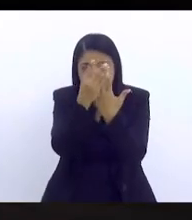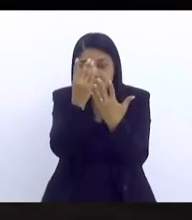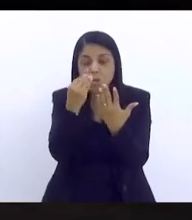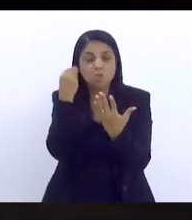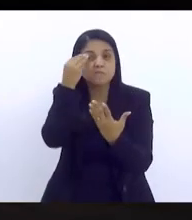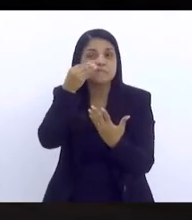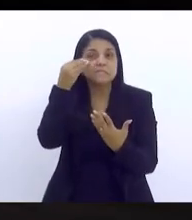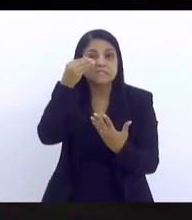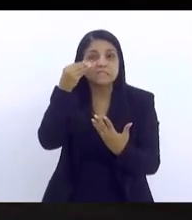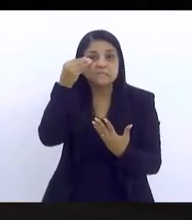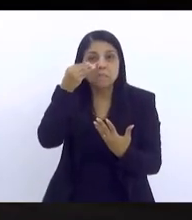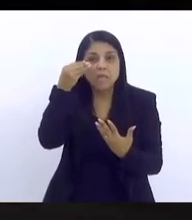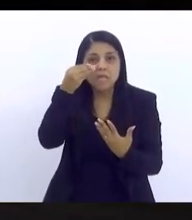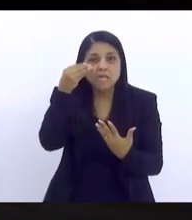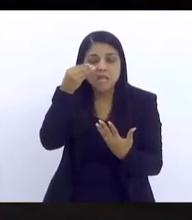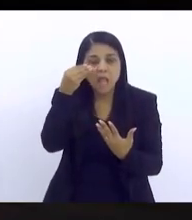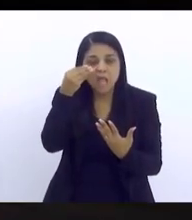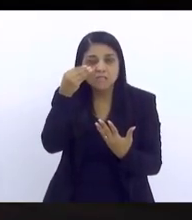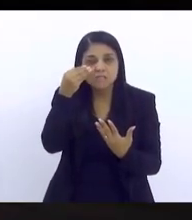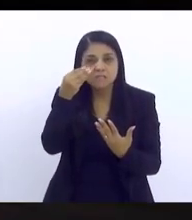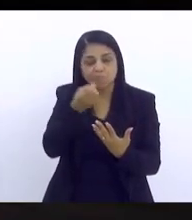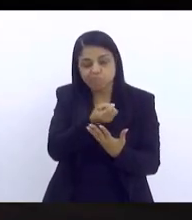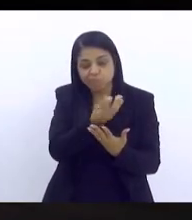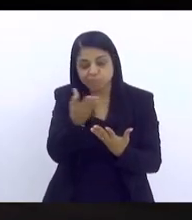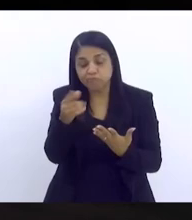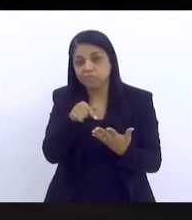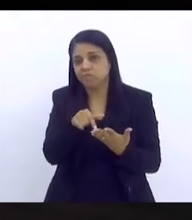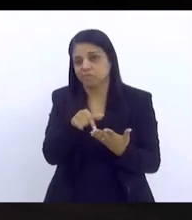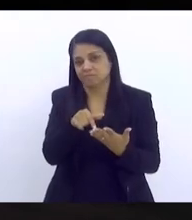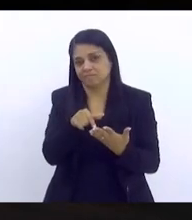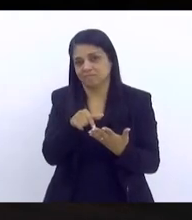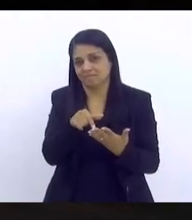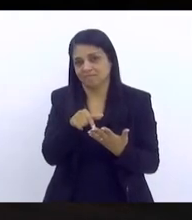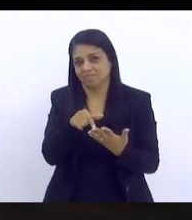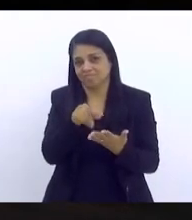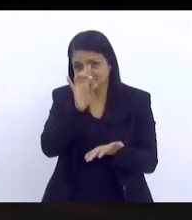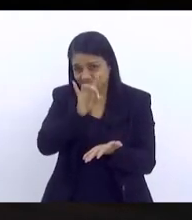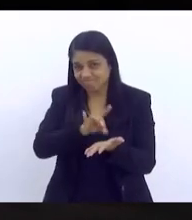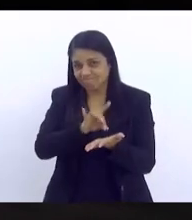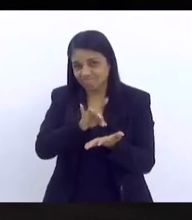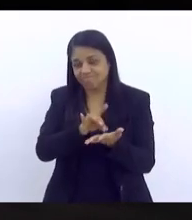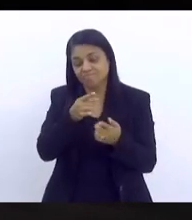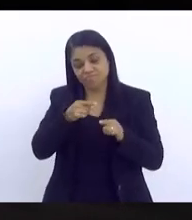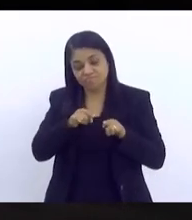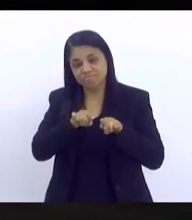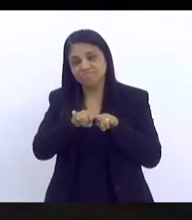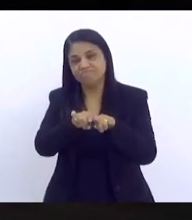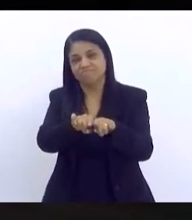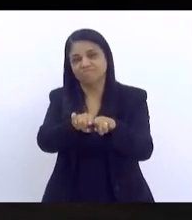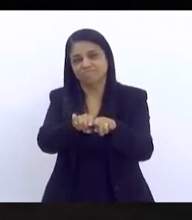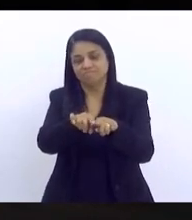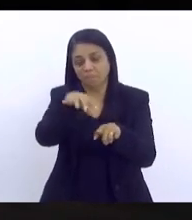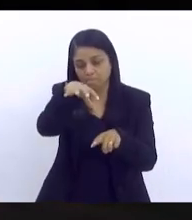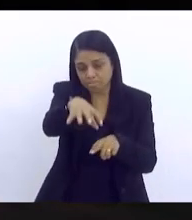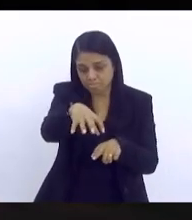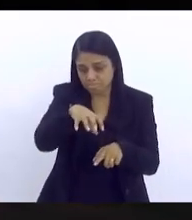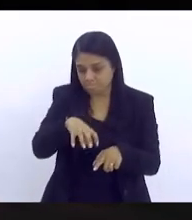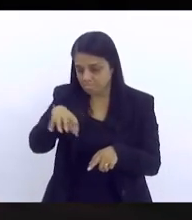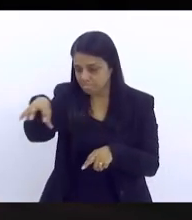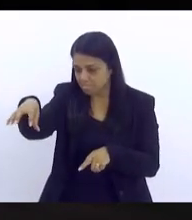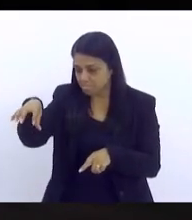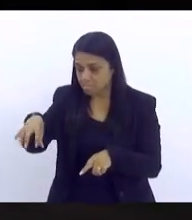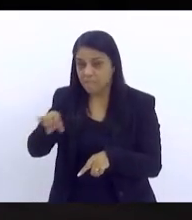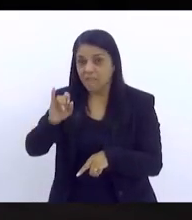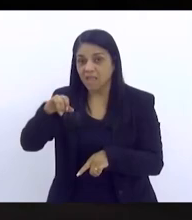experiências que são de fato de parceria interinstitucional.